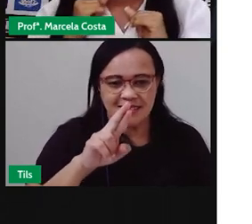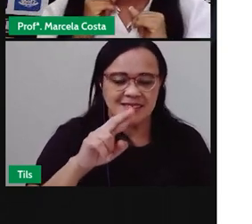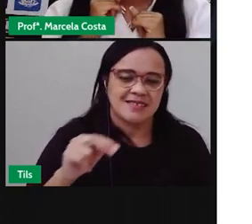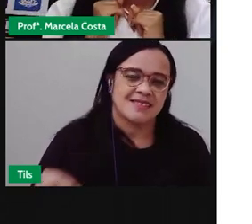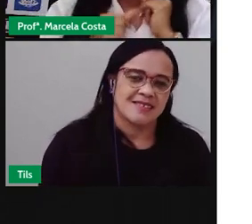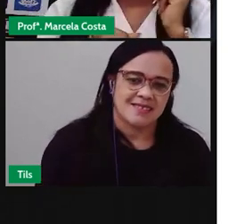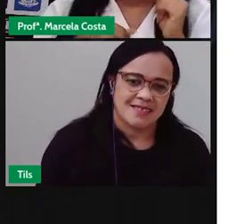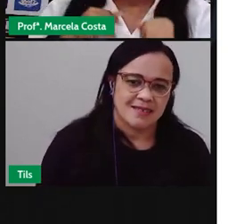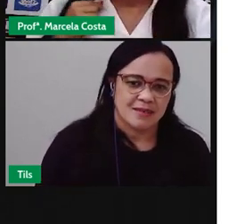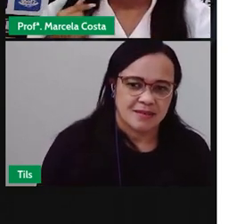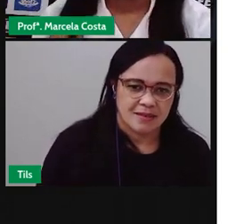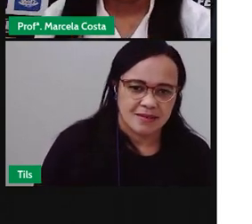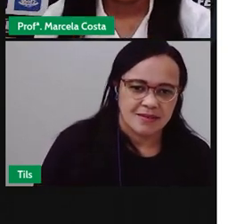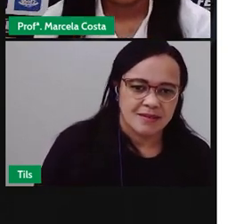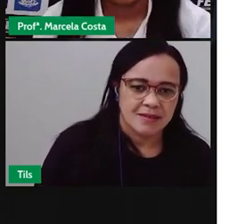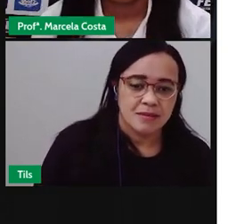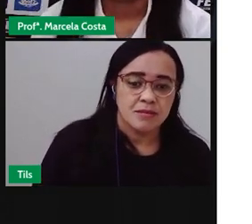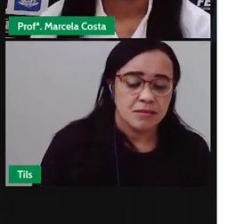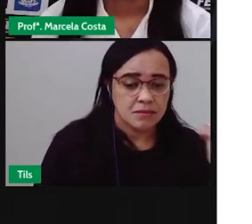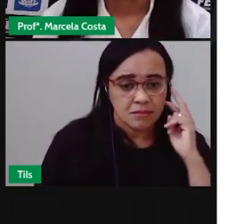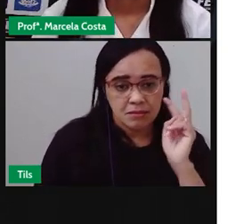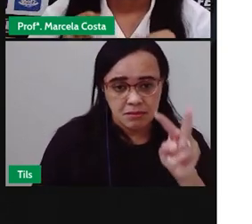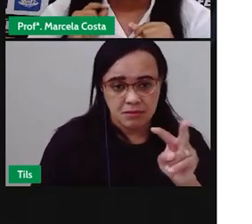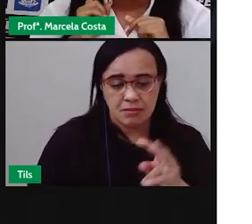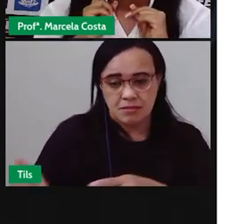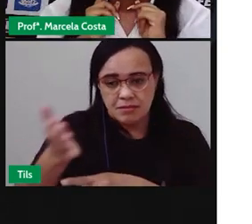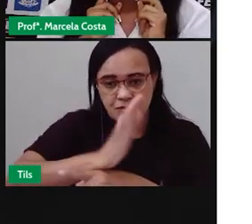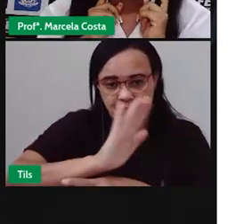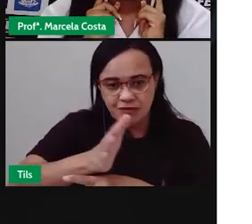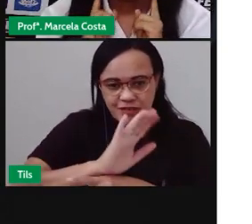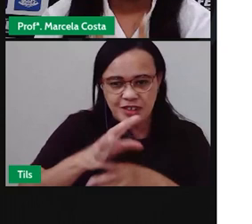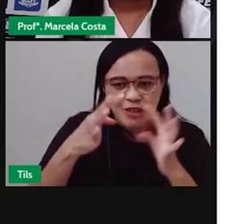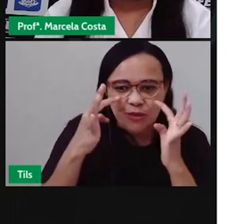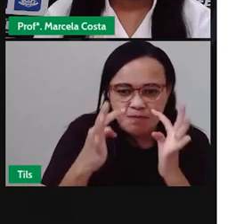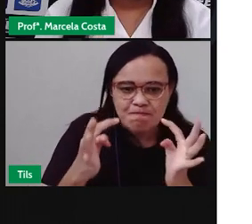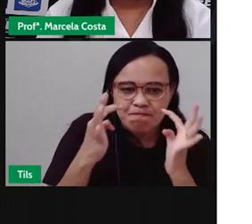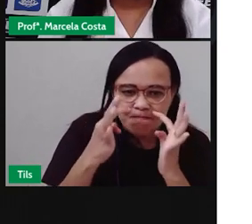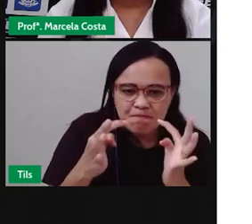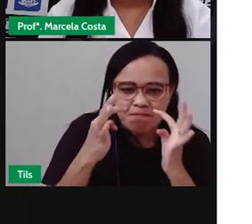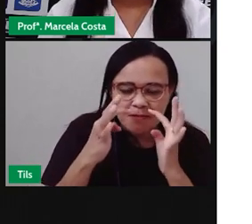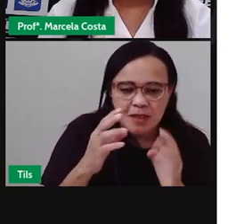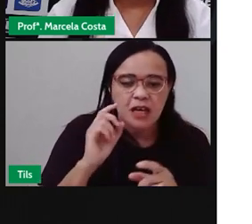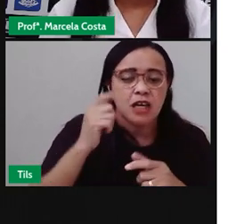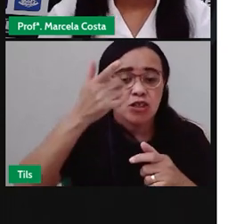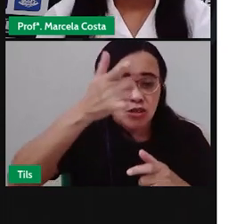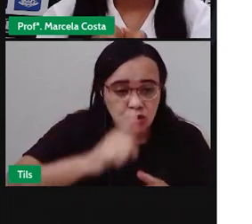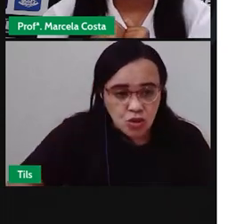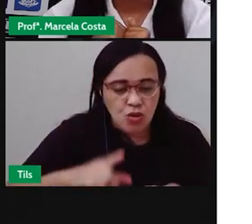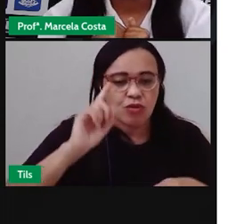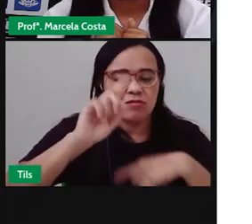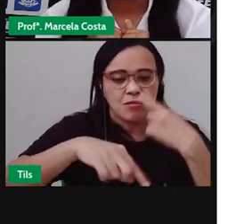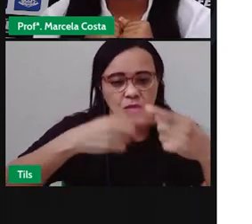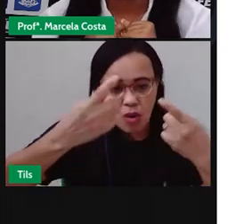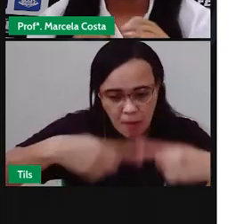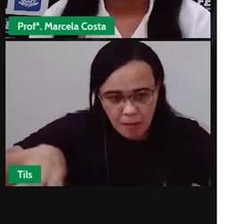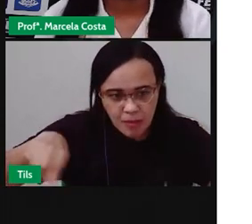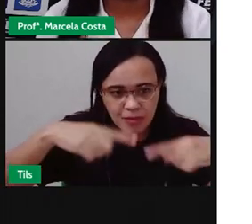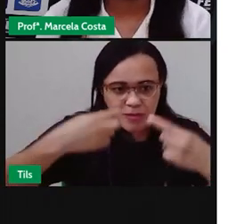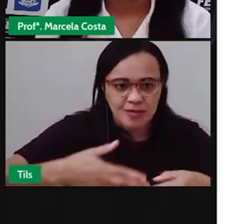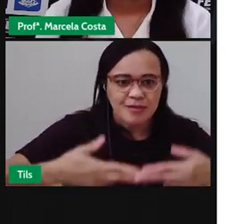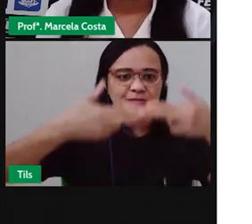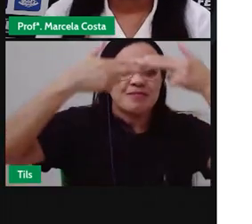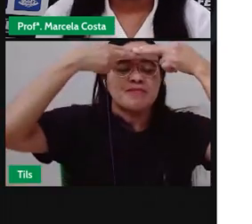Você vai Ver o vídeo Novamente Memorizar Essa música E vai gravar Um vídeo